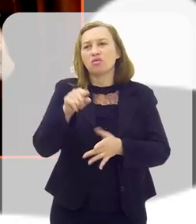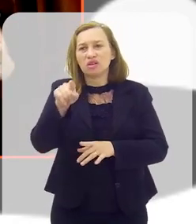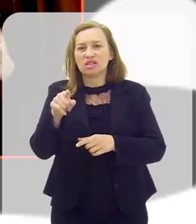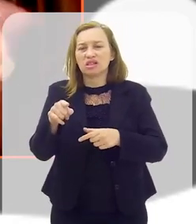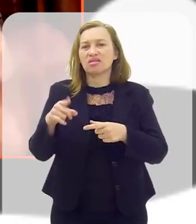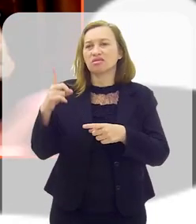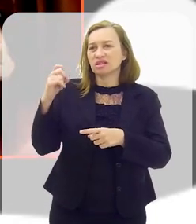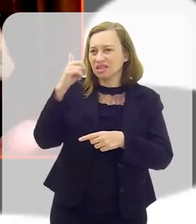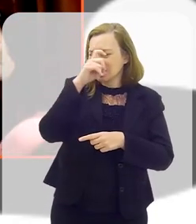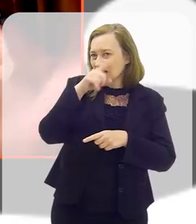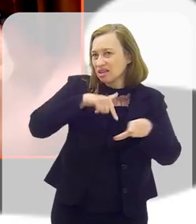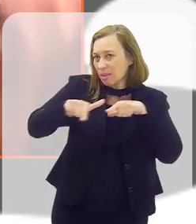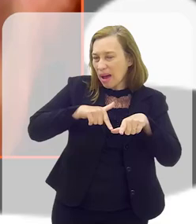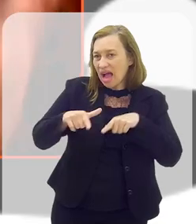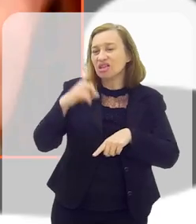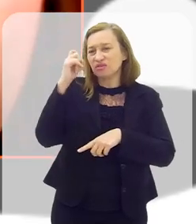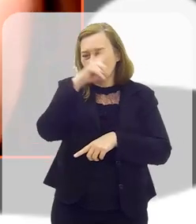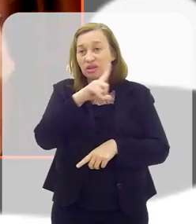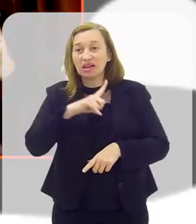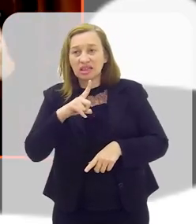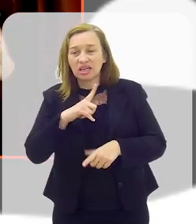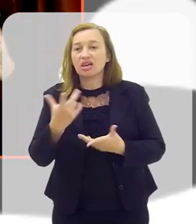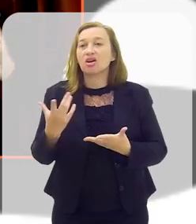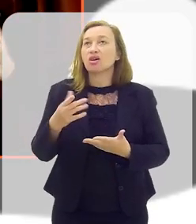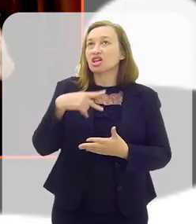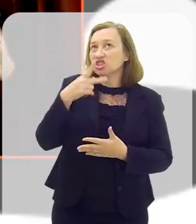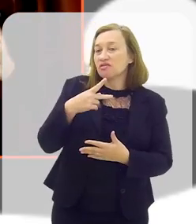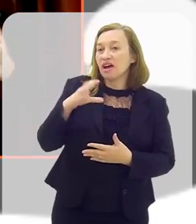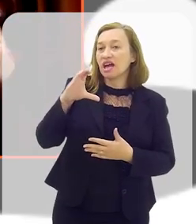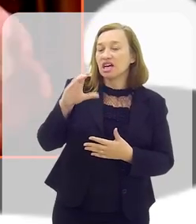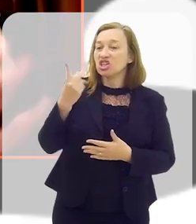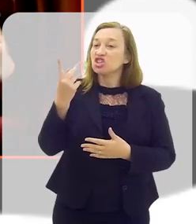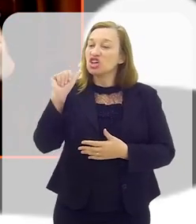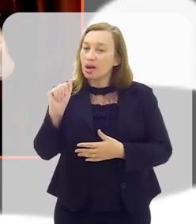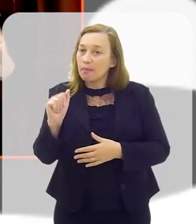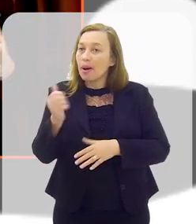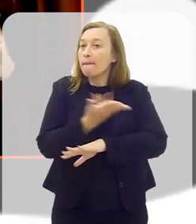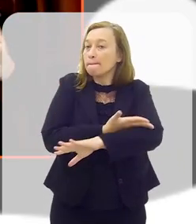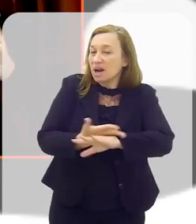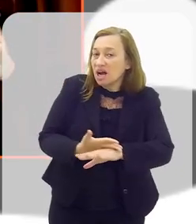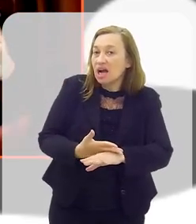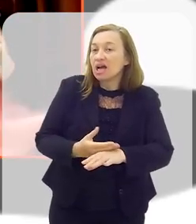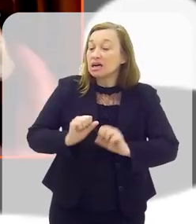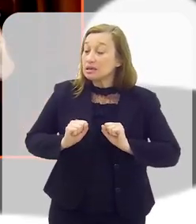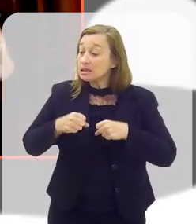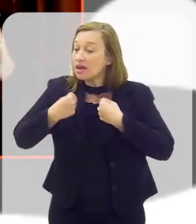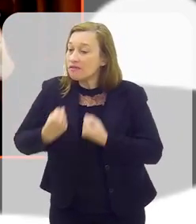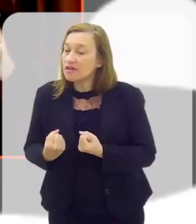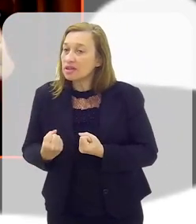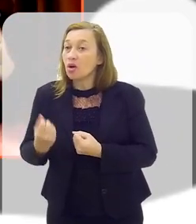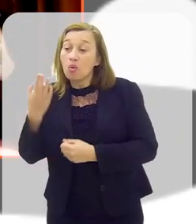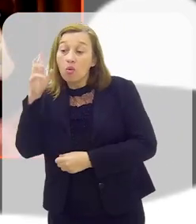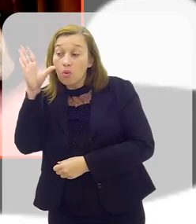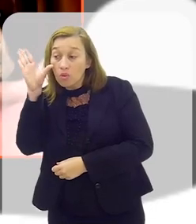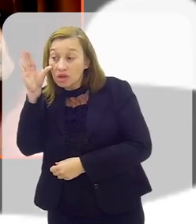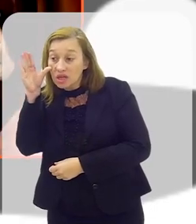você tem um pouco de dificuldade. É o que a gente chama de chapa branca. A pessoa, na realidade, tem que defender os interesses daquele lugar onde ela